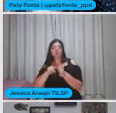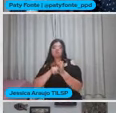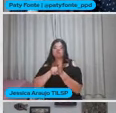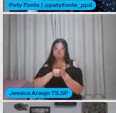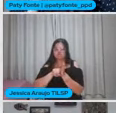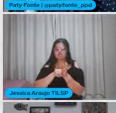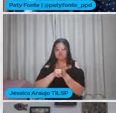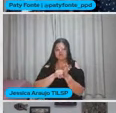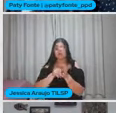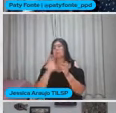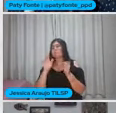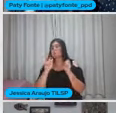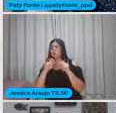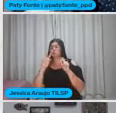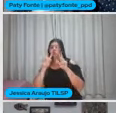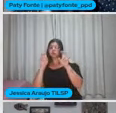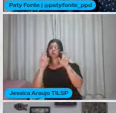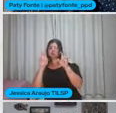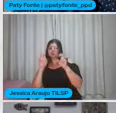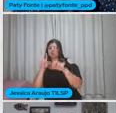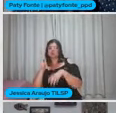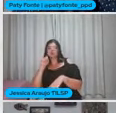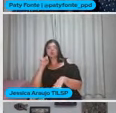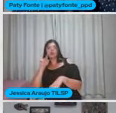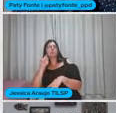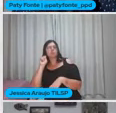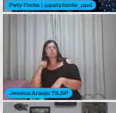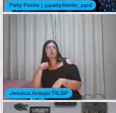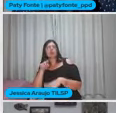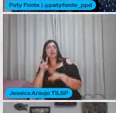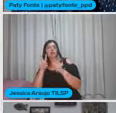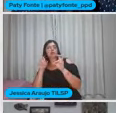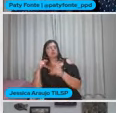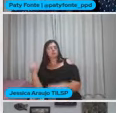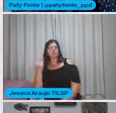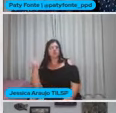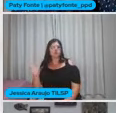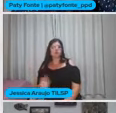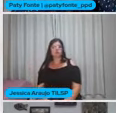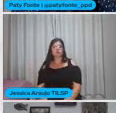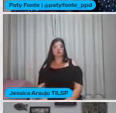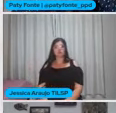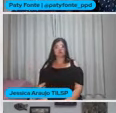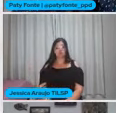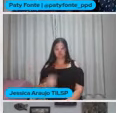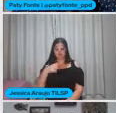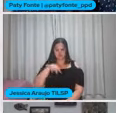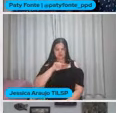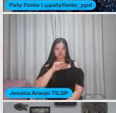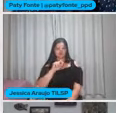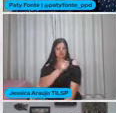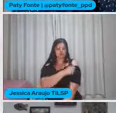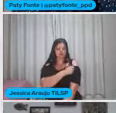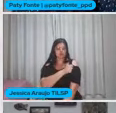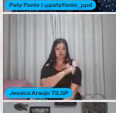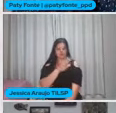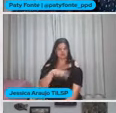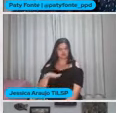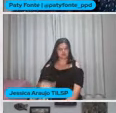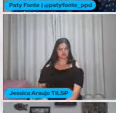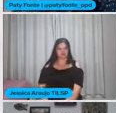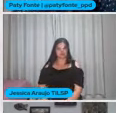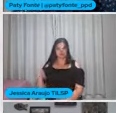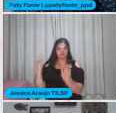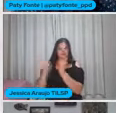pode escolher um tema Para o projeto Mas do tema É importante que você destaque Com seus alunos Com suas crianças A